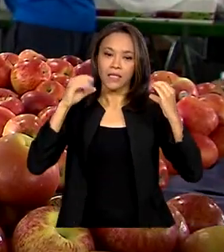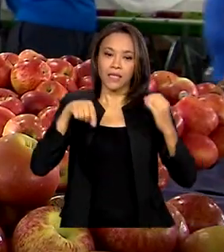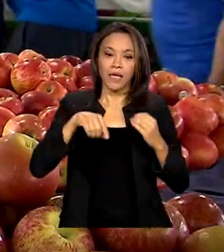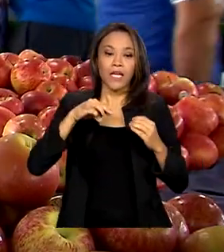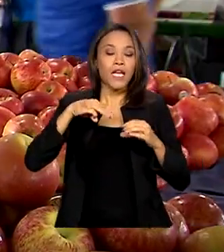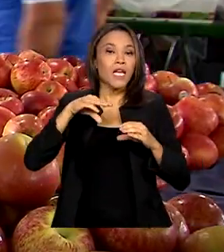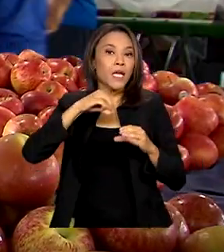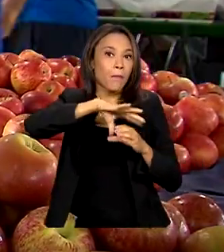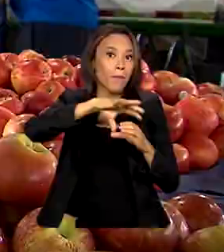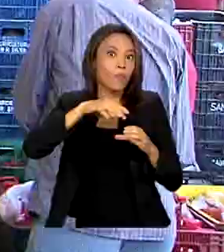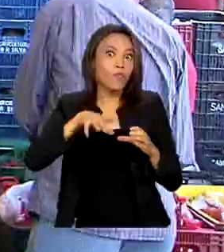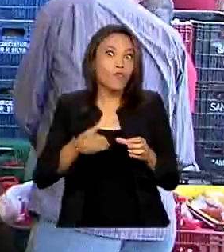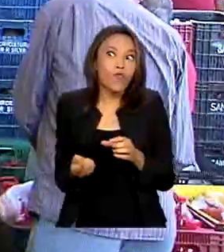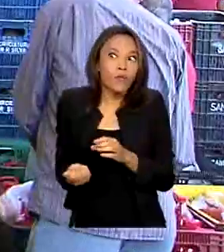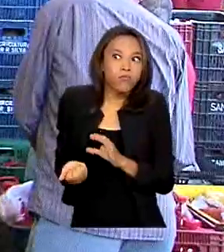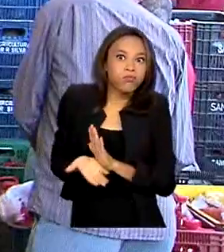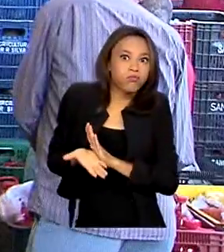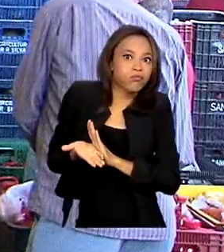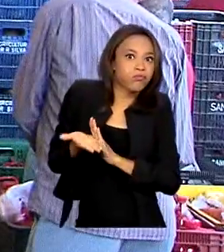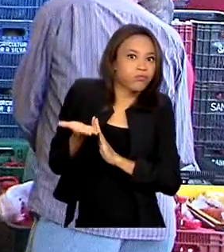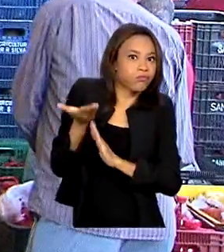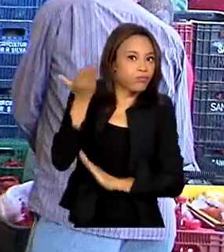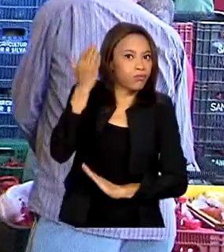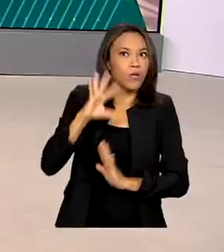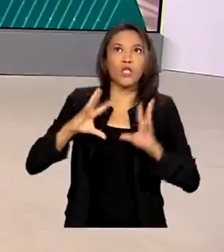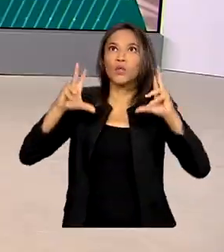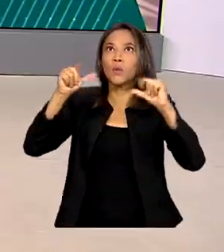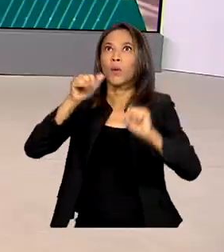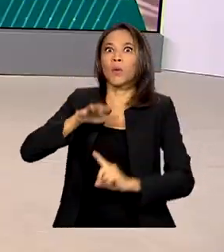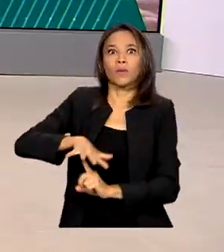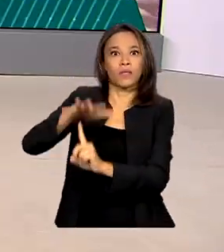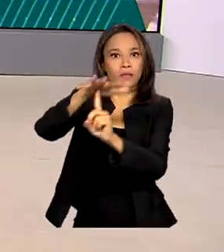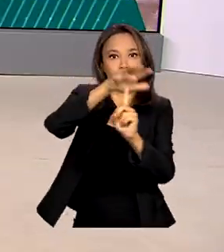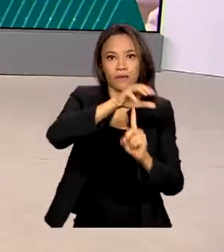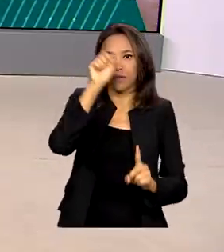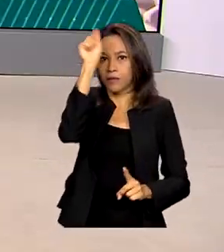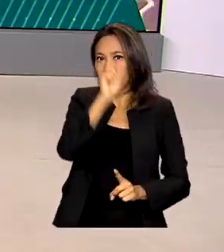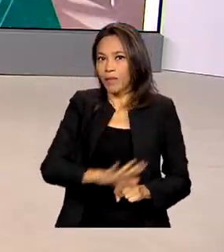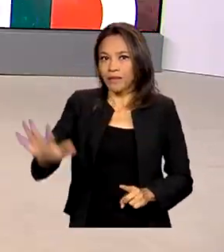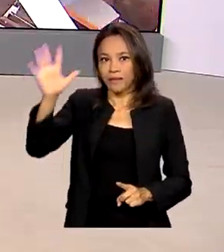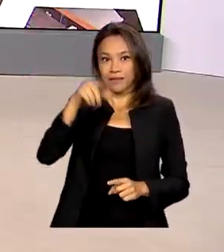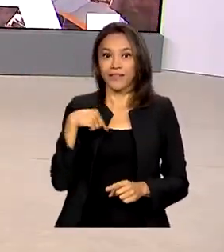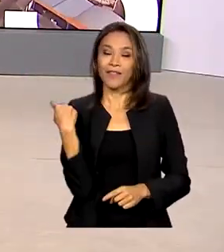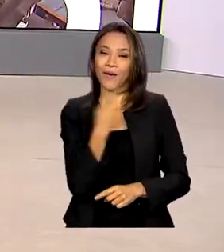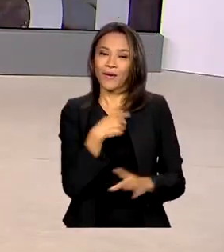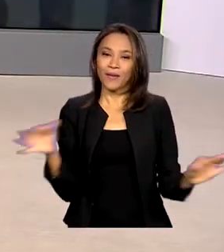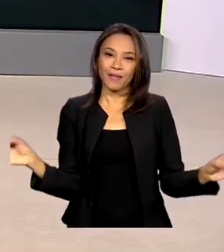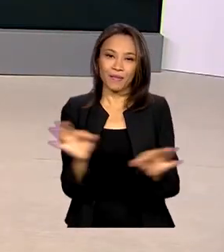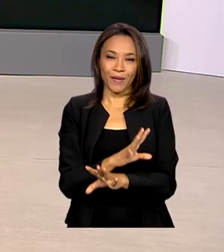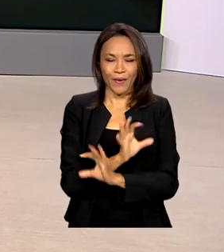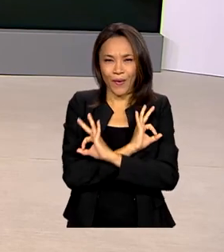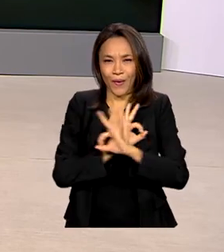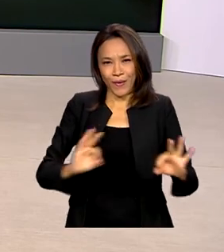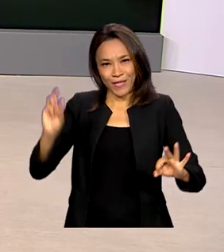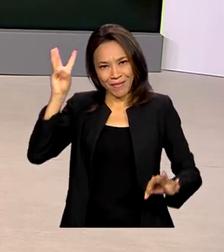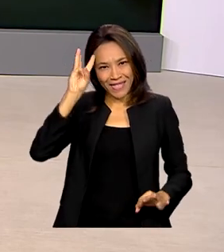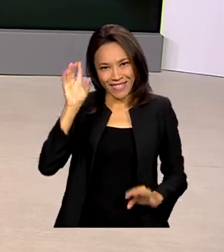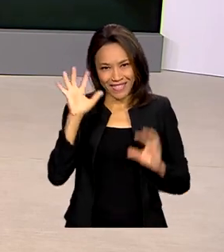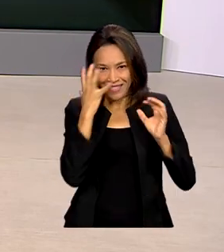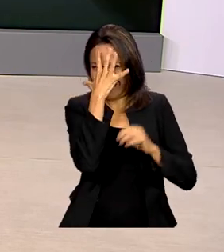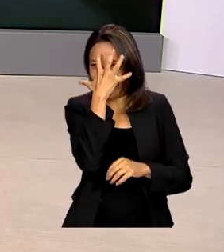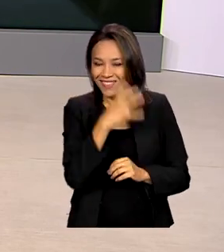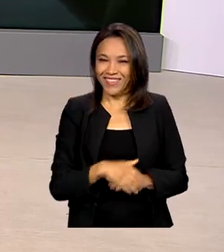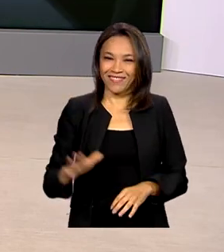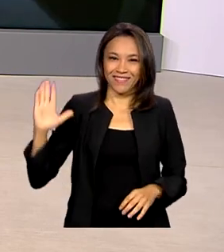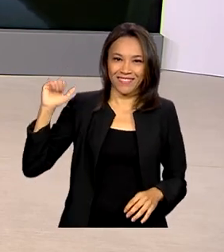em quase todos os ceasas do país. E a gente fica por aqui. Uma ótima terça de carnaval para você.